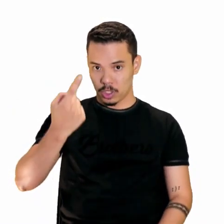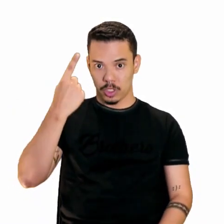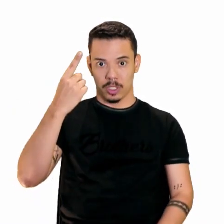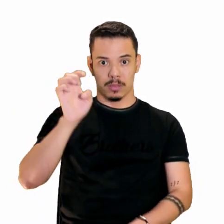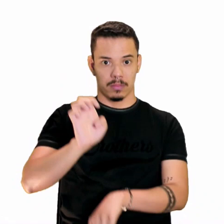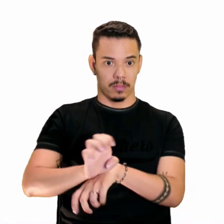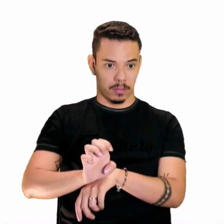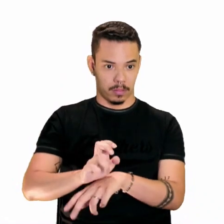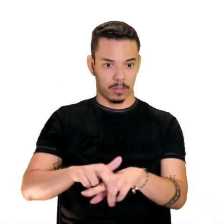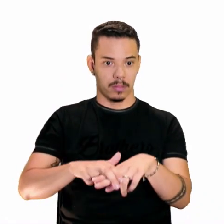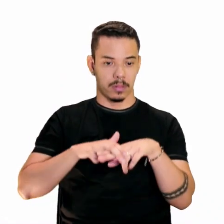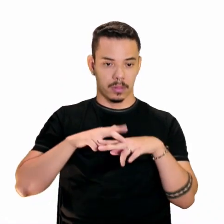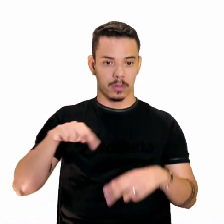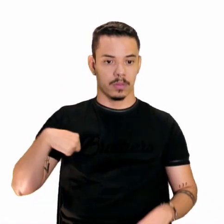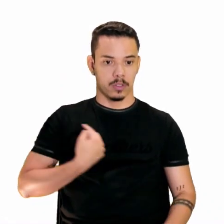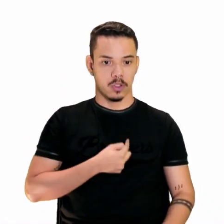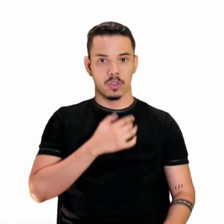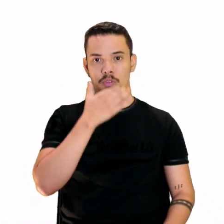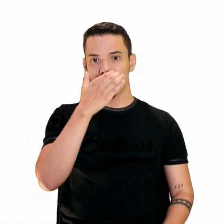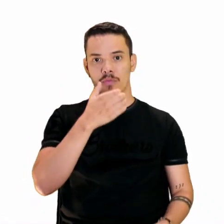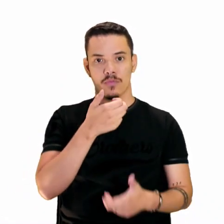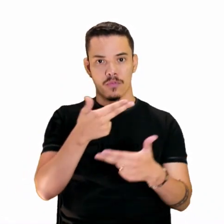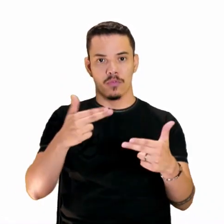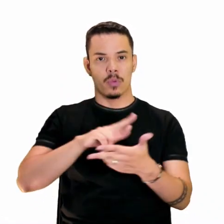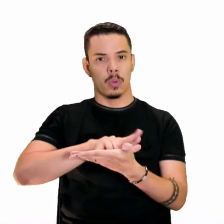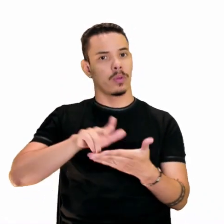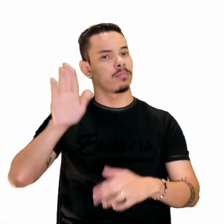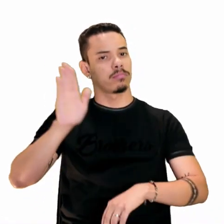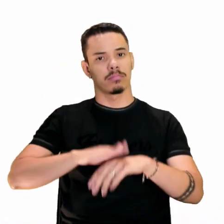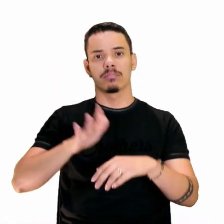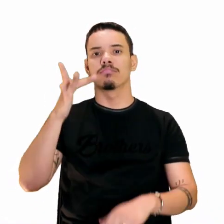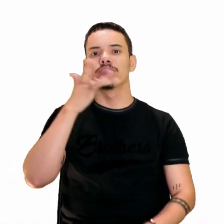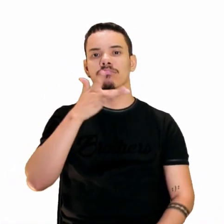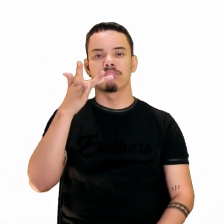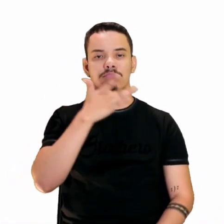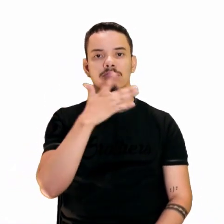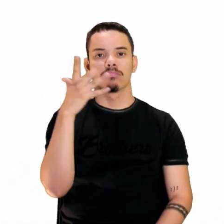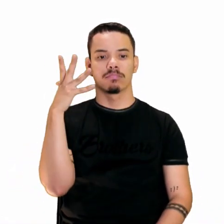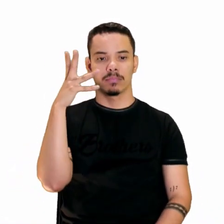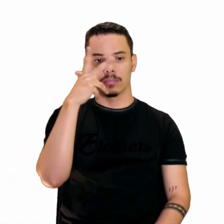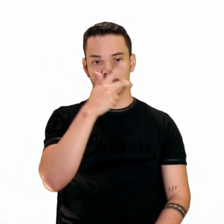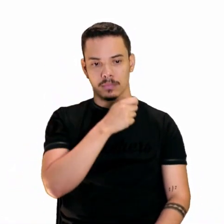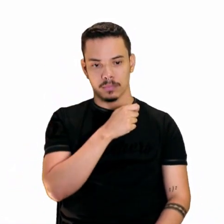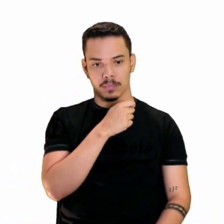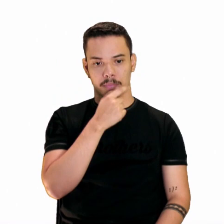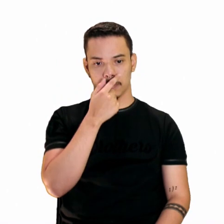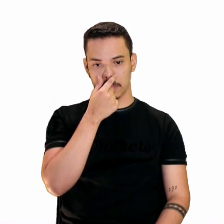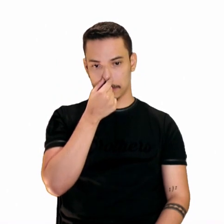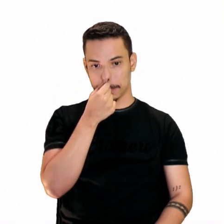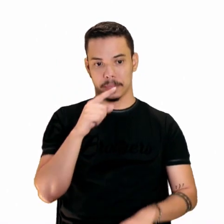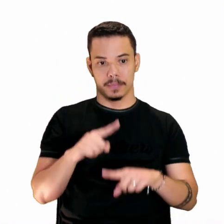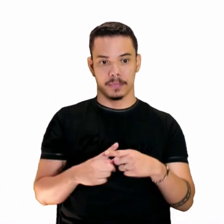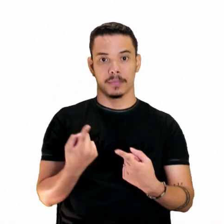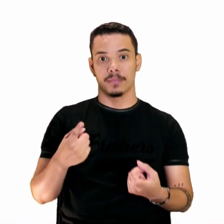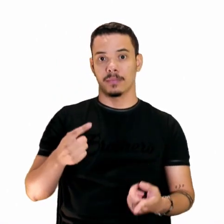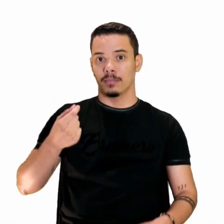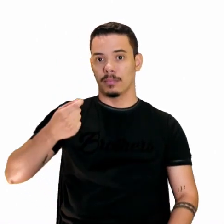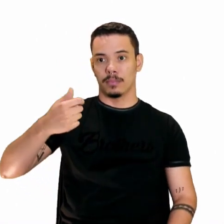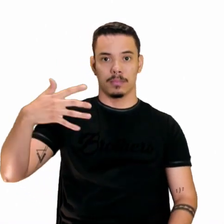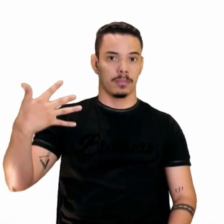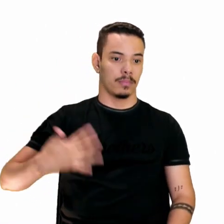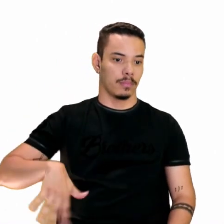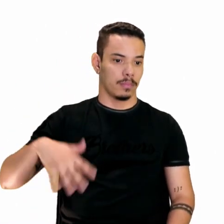bonitas. Nossas frutas mais gostosas. Mas custo cem mil réis a dúzia.